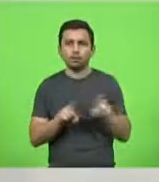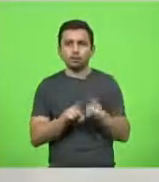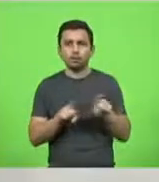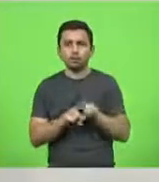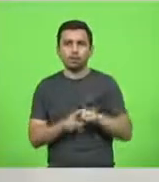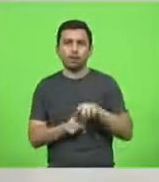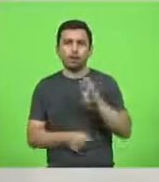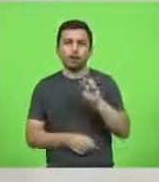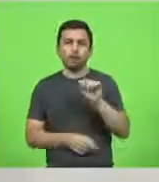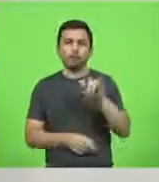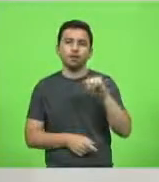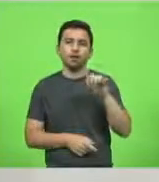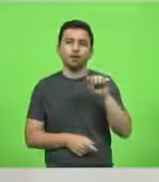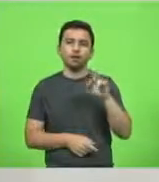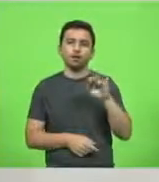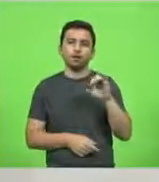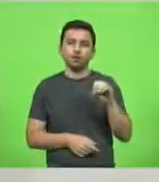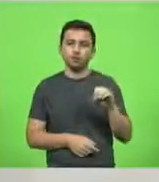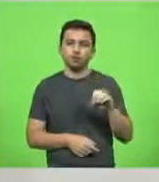Vamos lá para a quinta região.